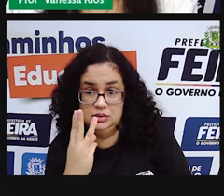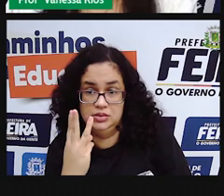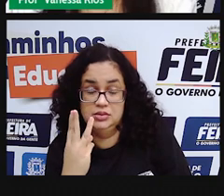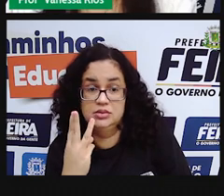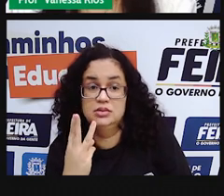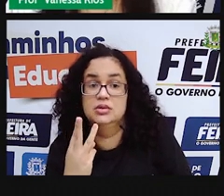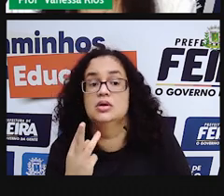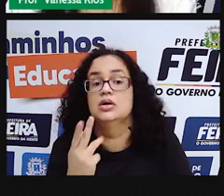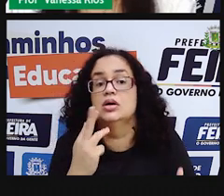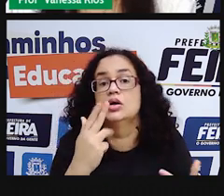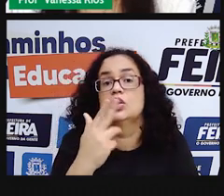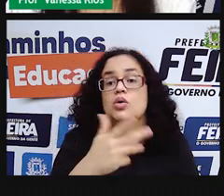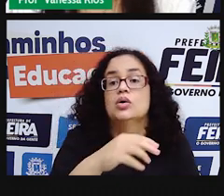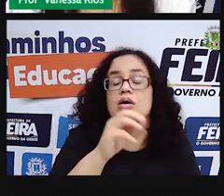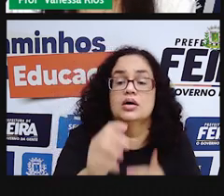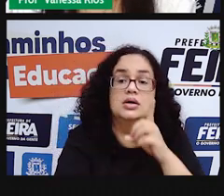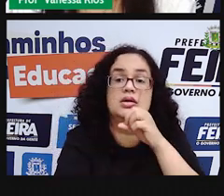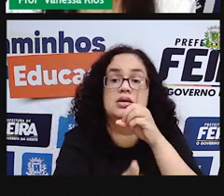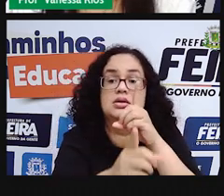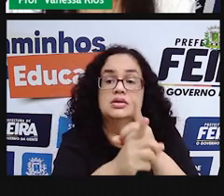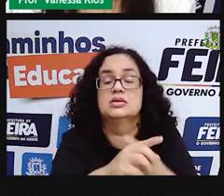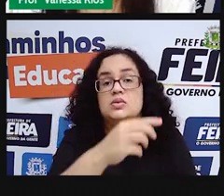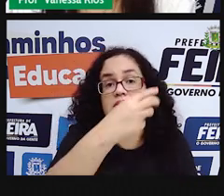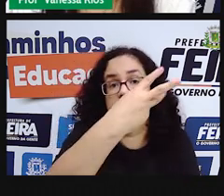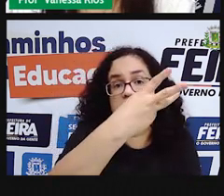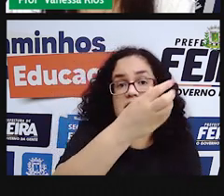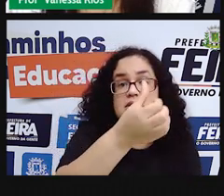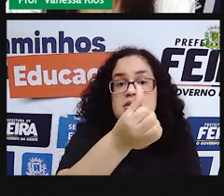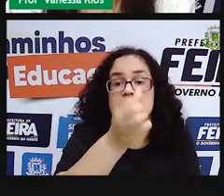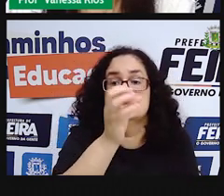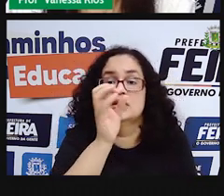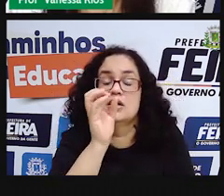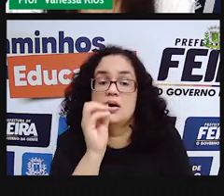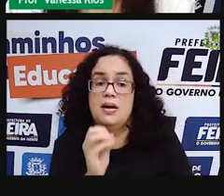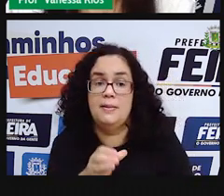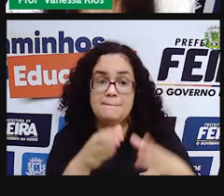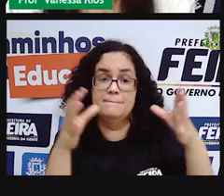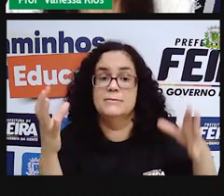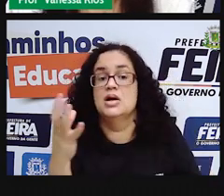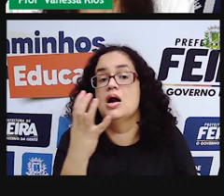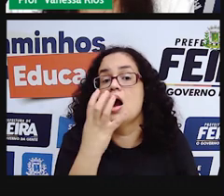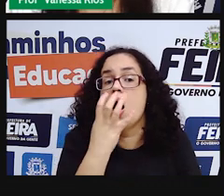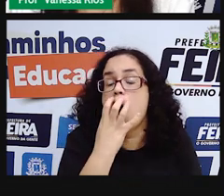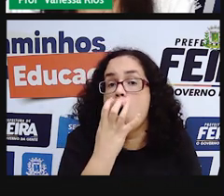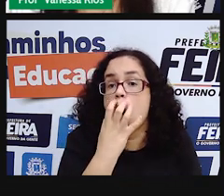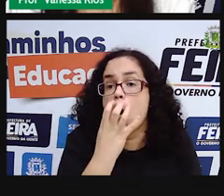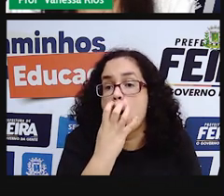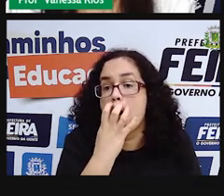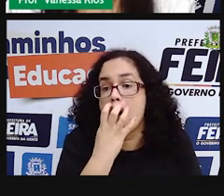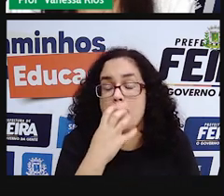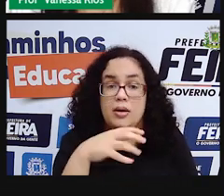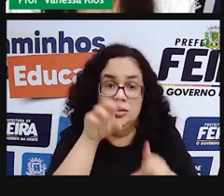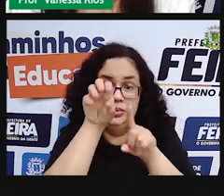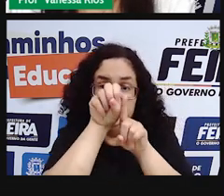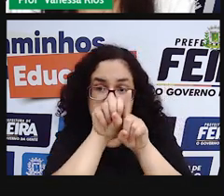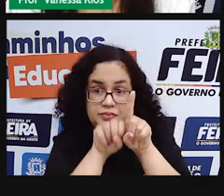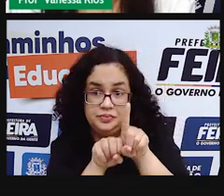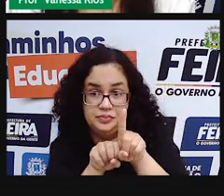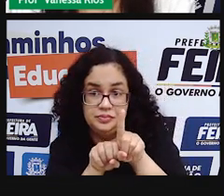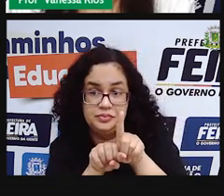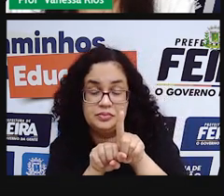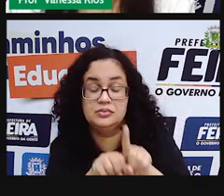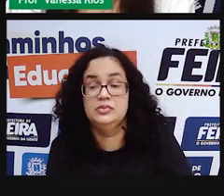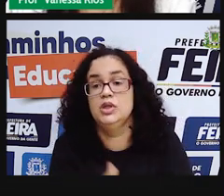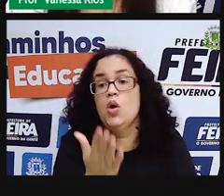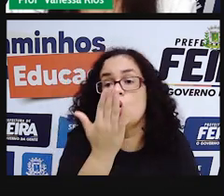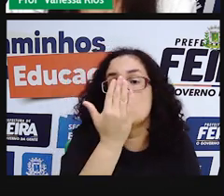E vai achar o resultado de trezentos e sessenta pacotes de ração para o mês. Que vai alimentar aí,